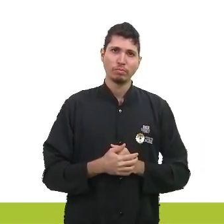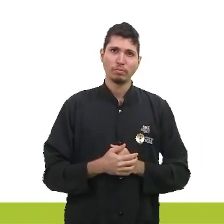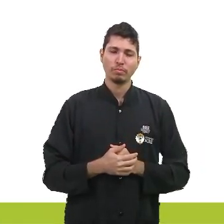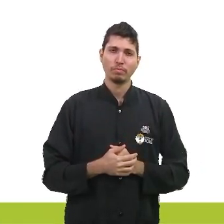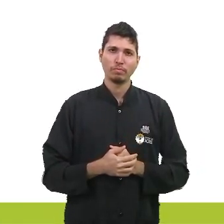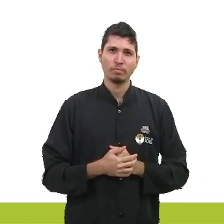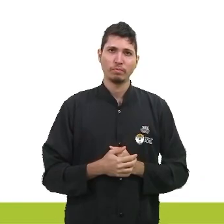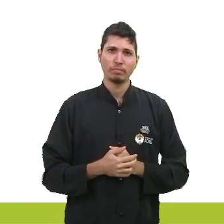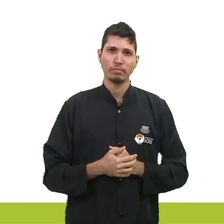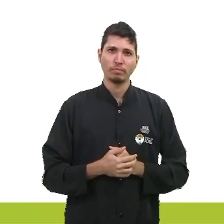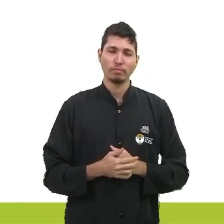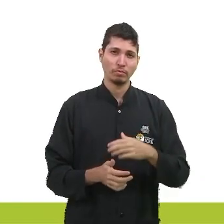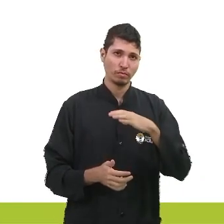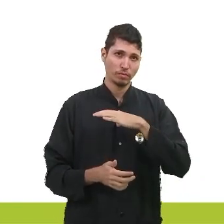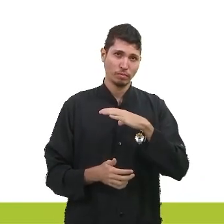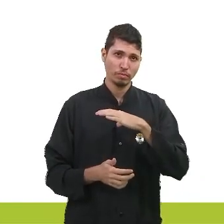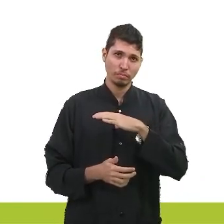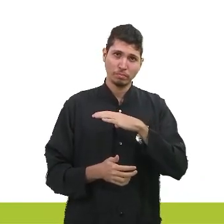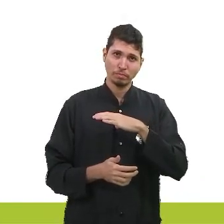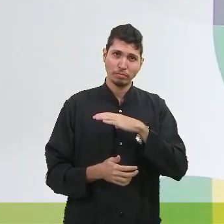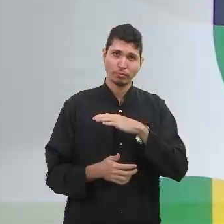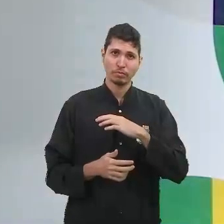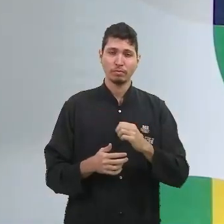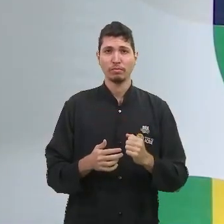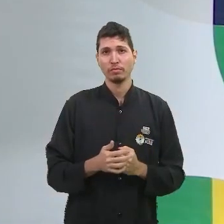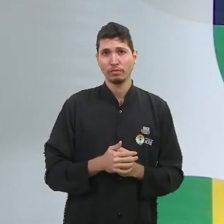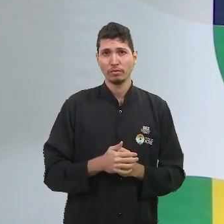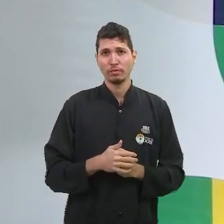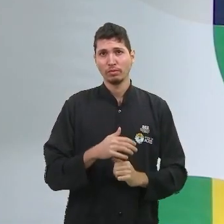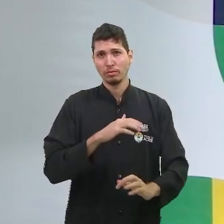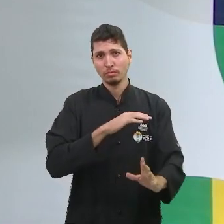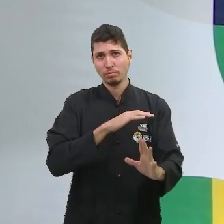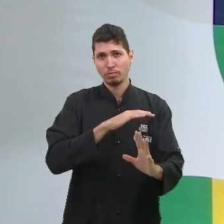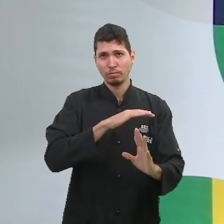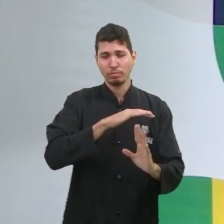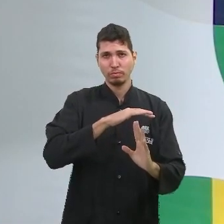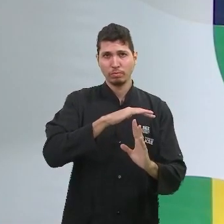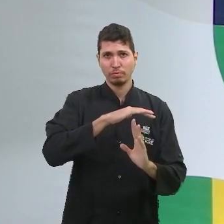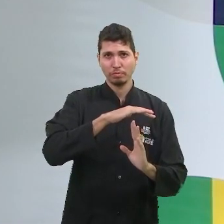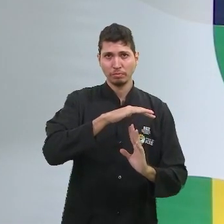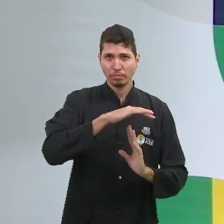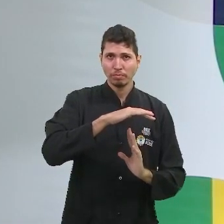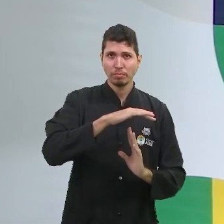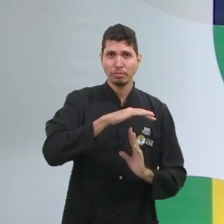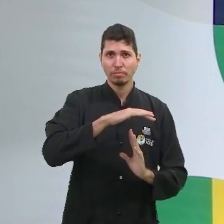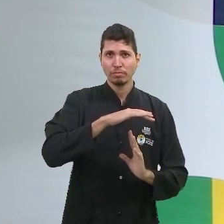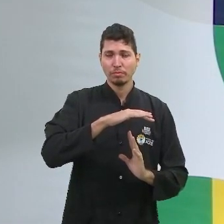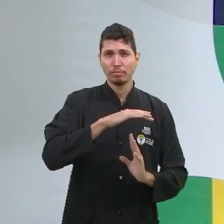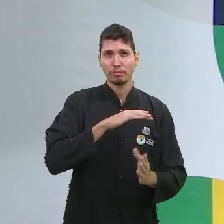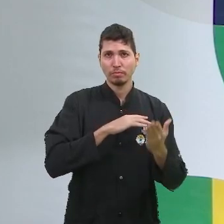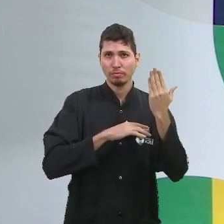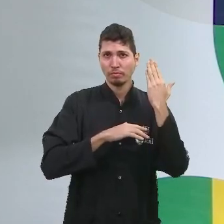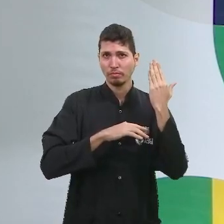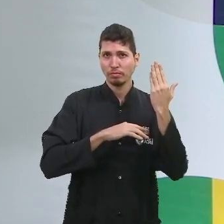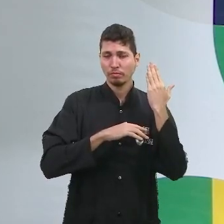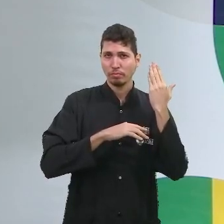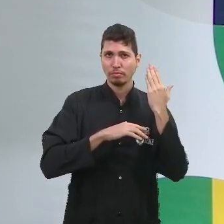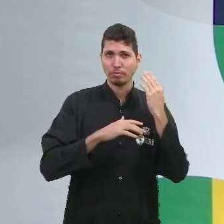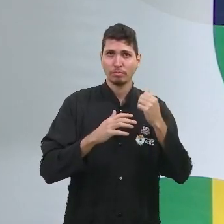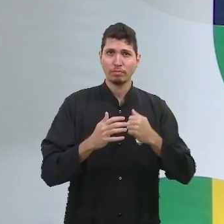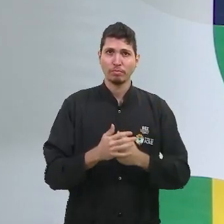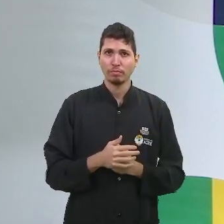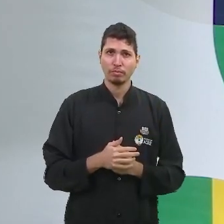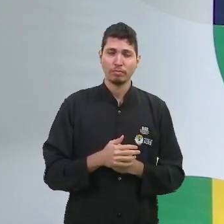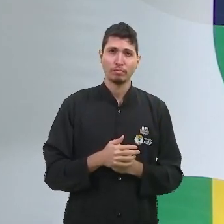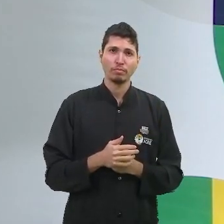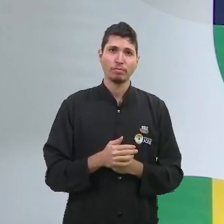receber aquele fluxo migratório? Elas possuíam estrutura suficiente no que desrespeita a condições